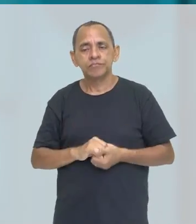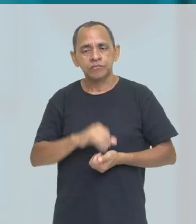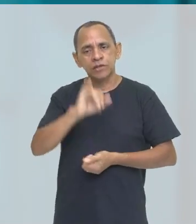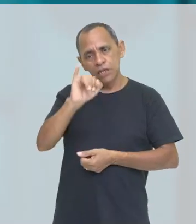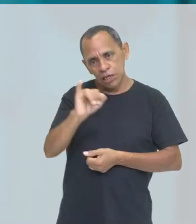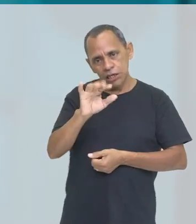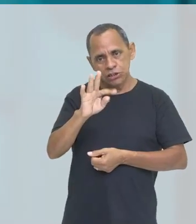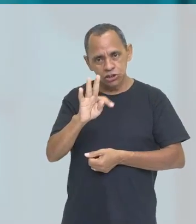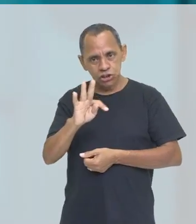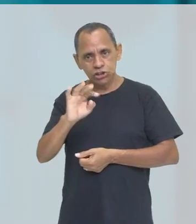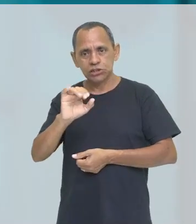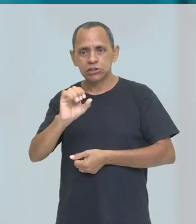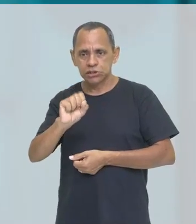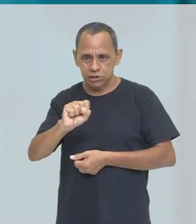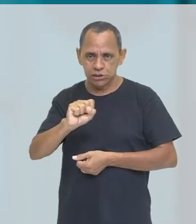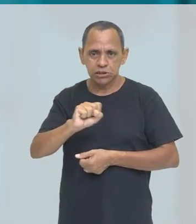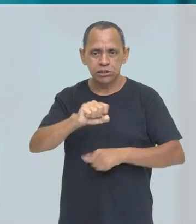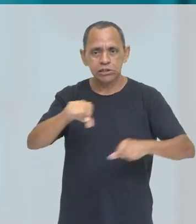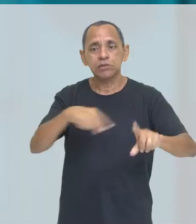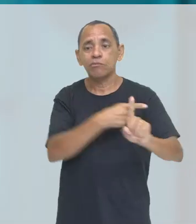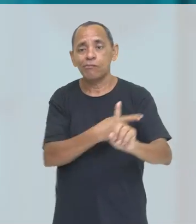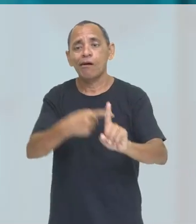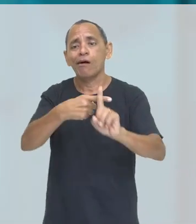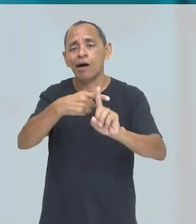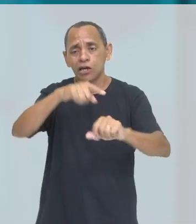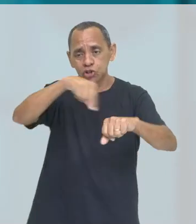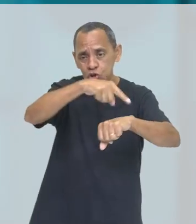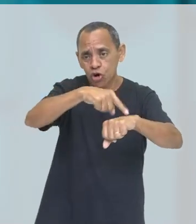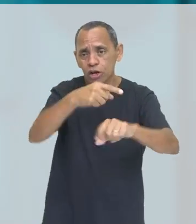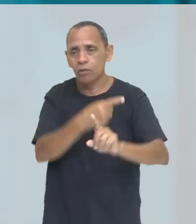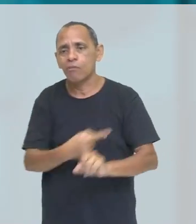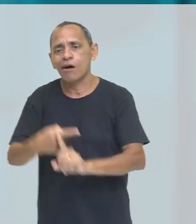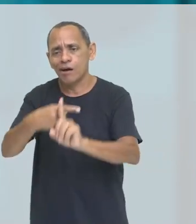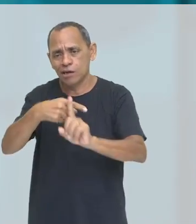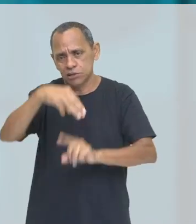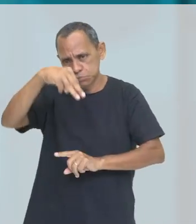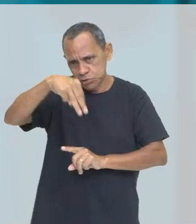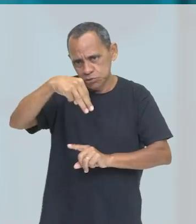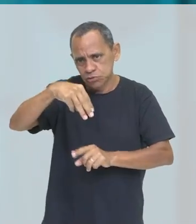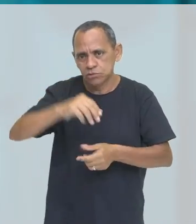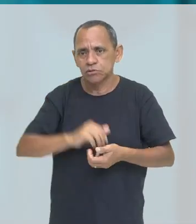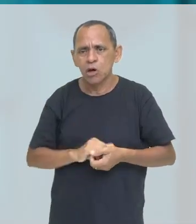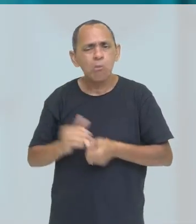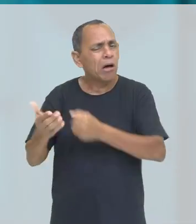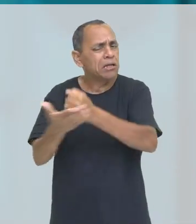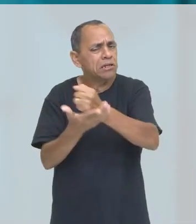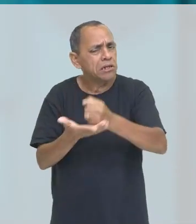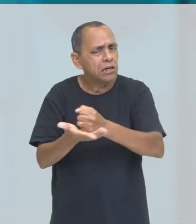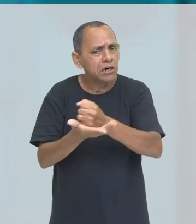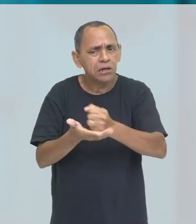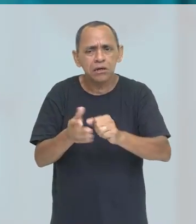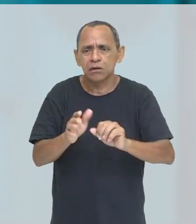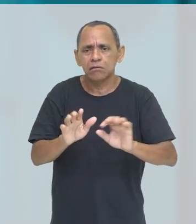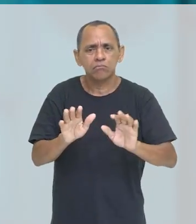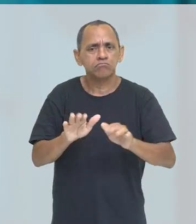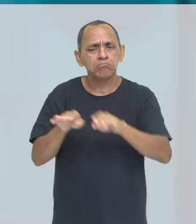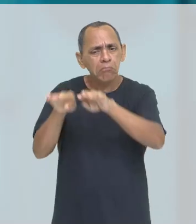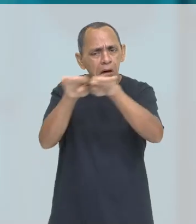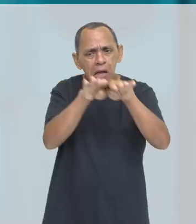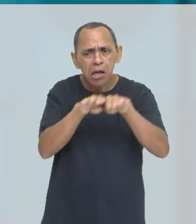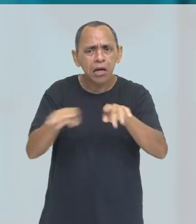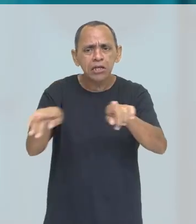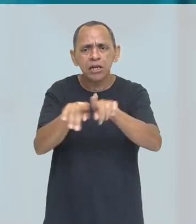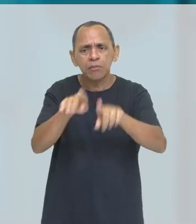Isso segue o padrão que nós falamos aqui na língua portuguesa aqui do Brasil. Certo? Você pode seguir essa regra, não tem problema nenhum.